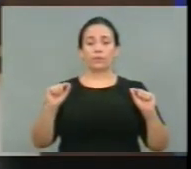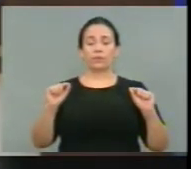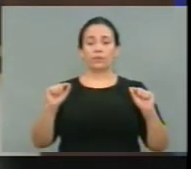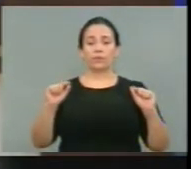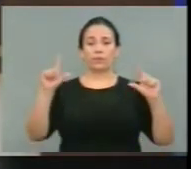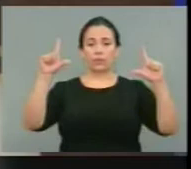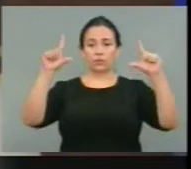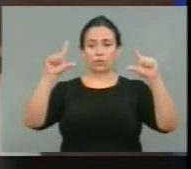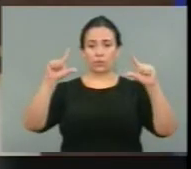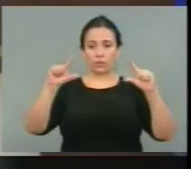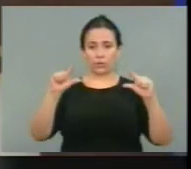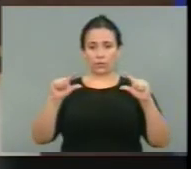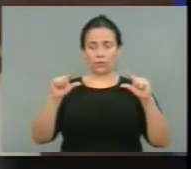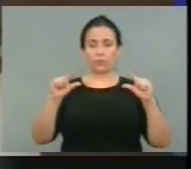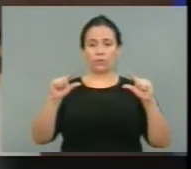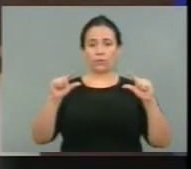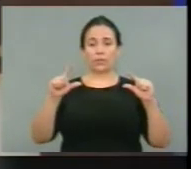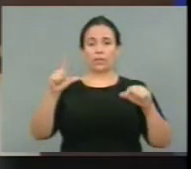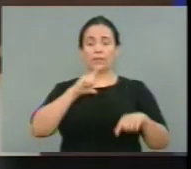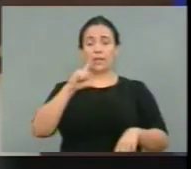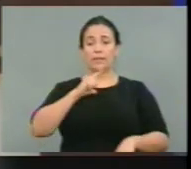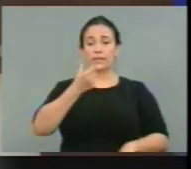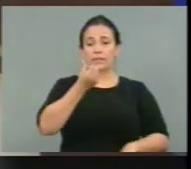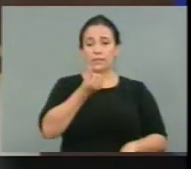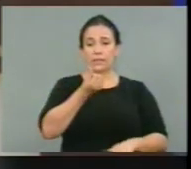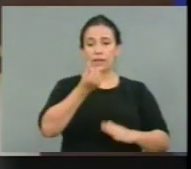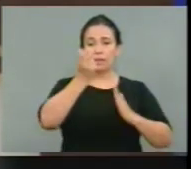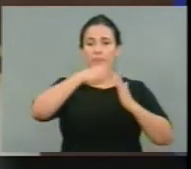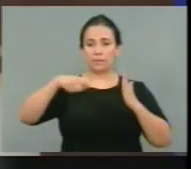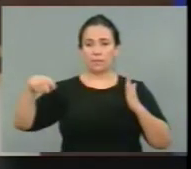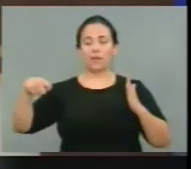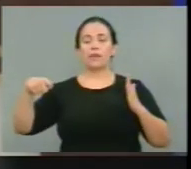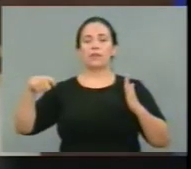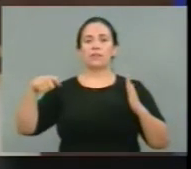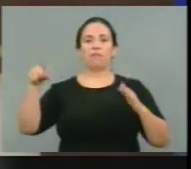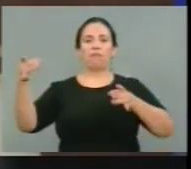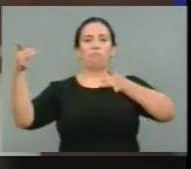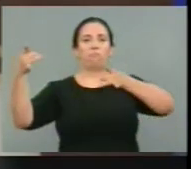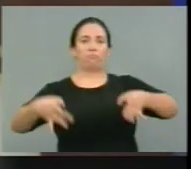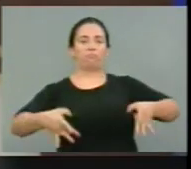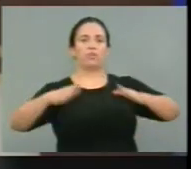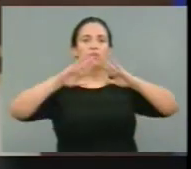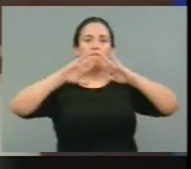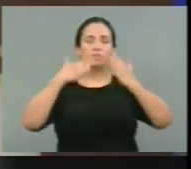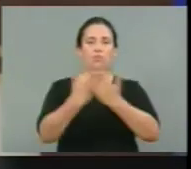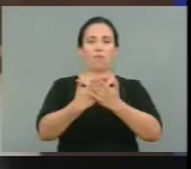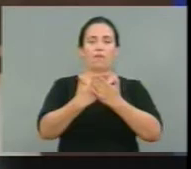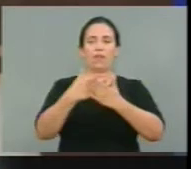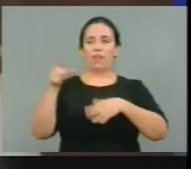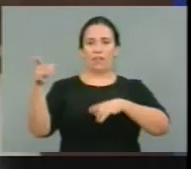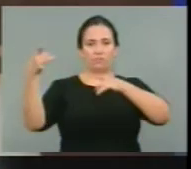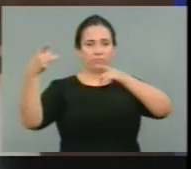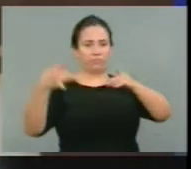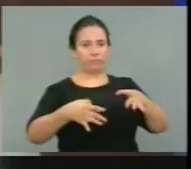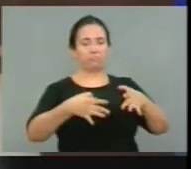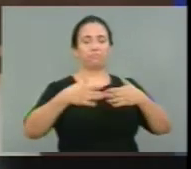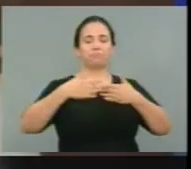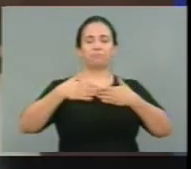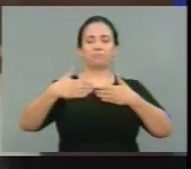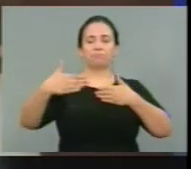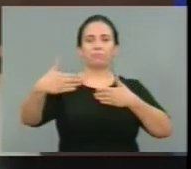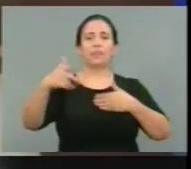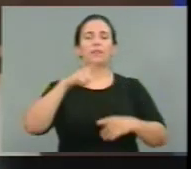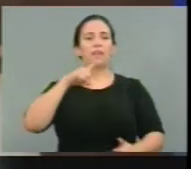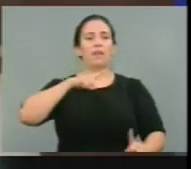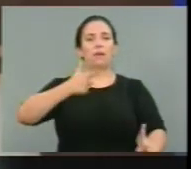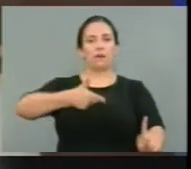saíram ao menos seis meses antes da escola, antes do evento homicídio. Ou seja, a escola pública